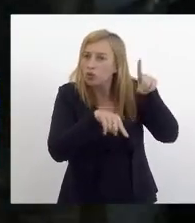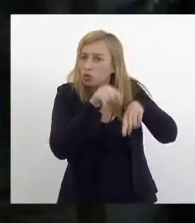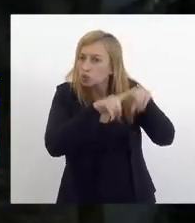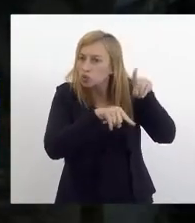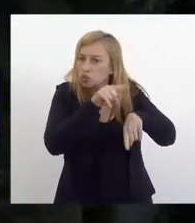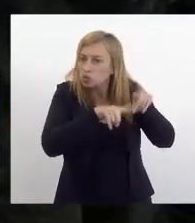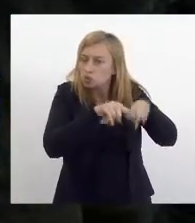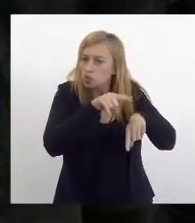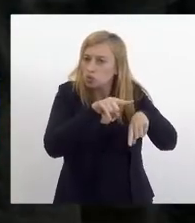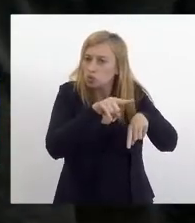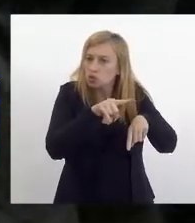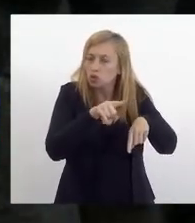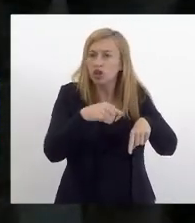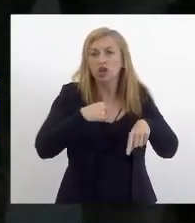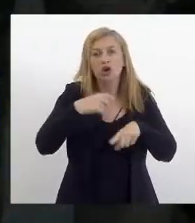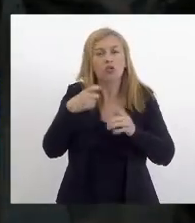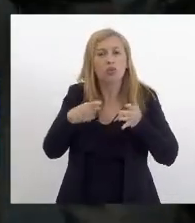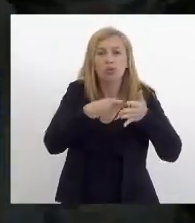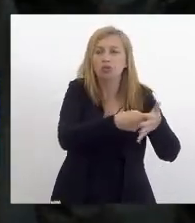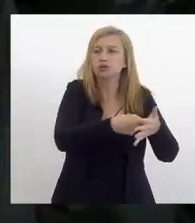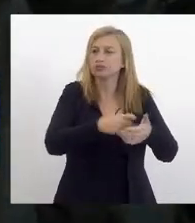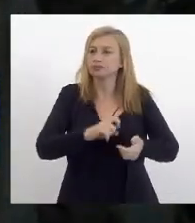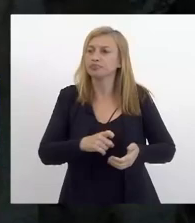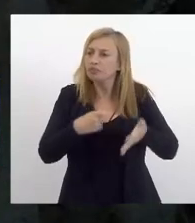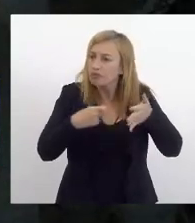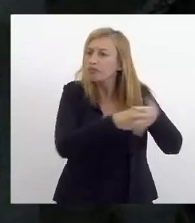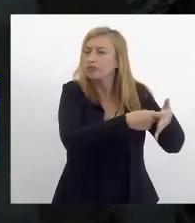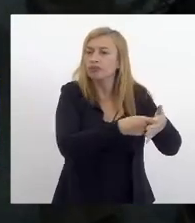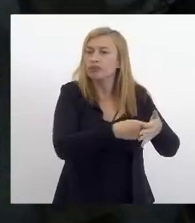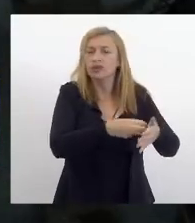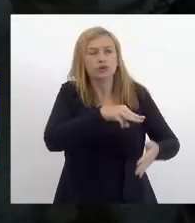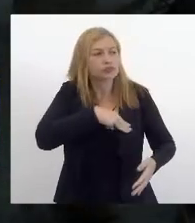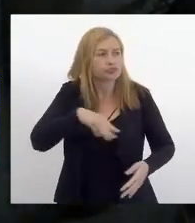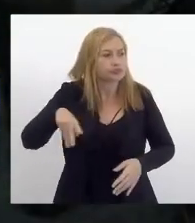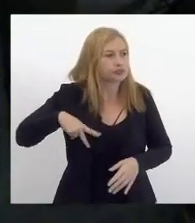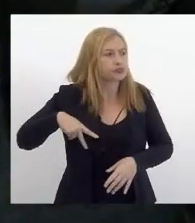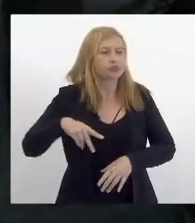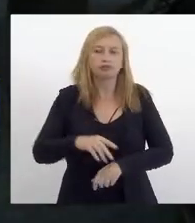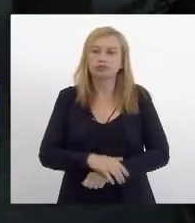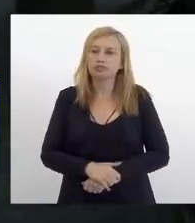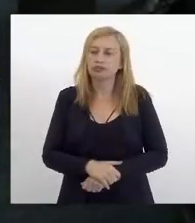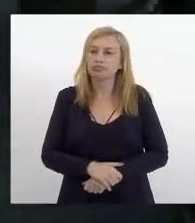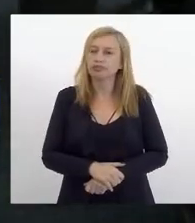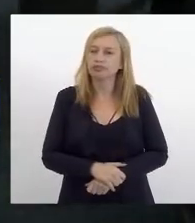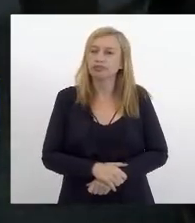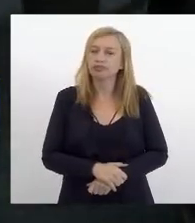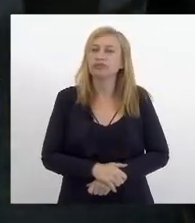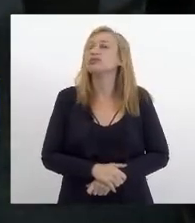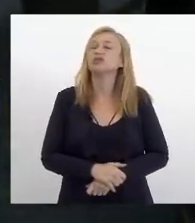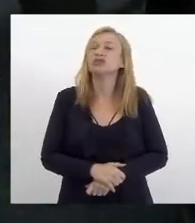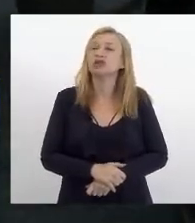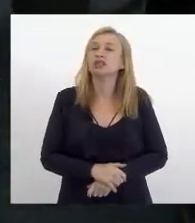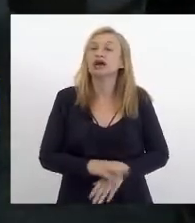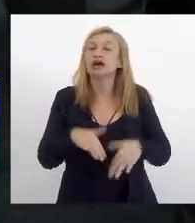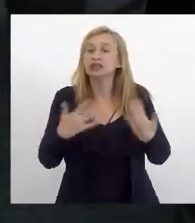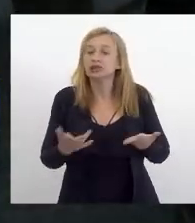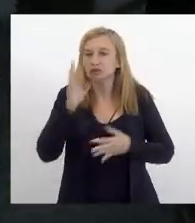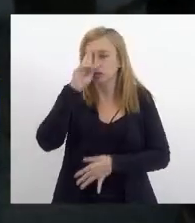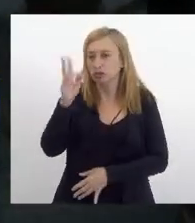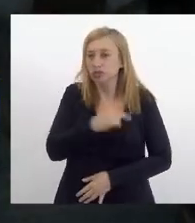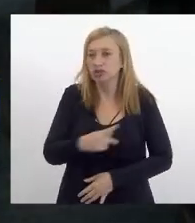a qual eu denuncio e denuncio ao ministério público e ao que emerge então presidente